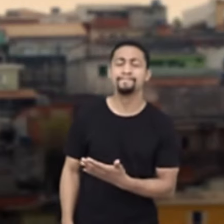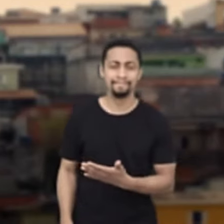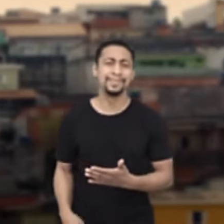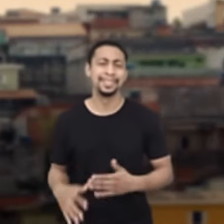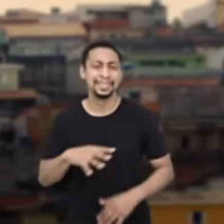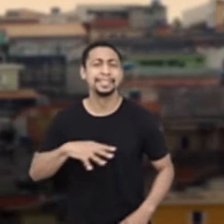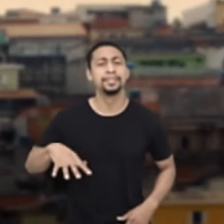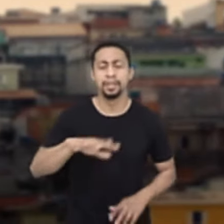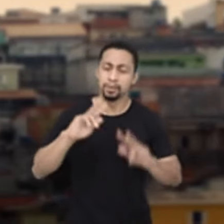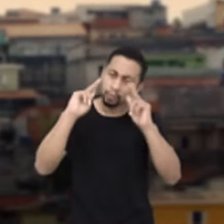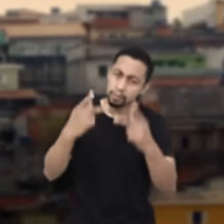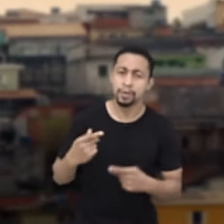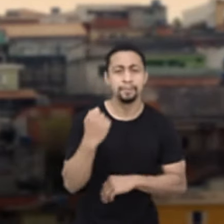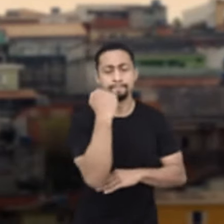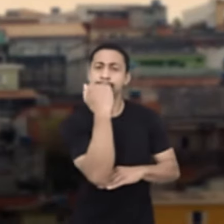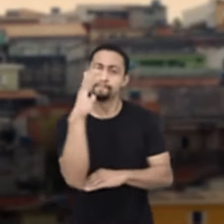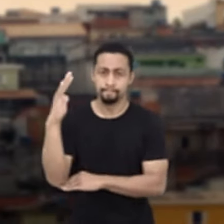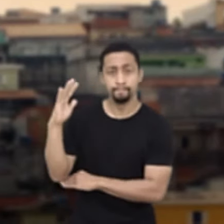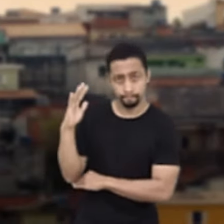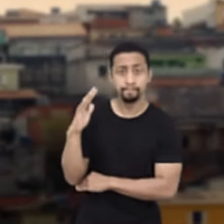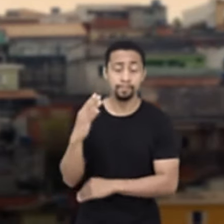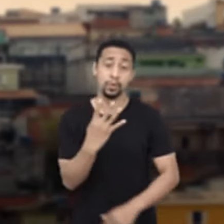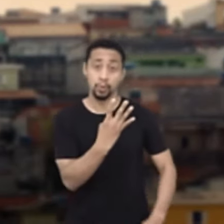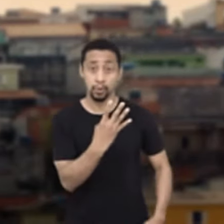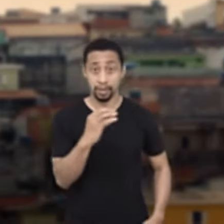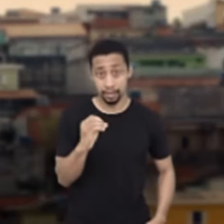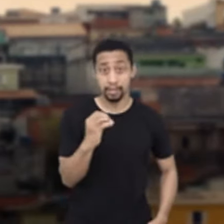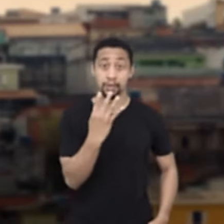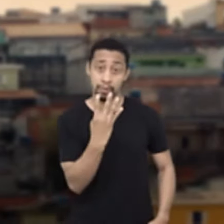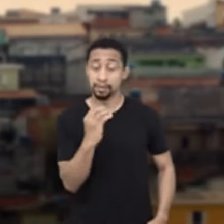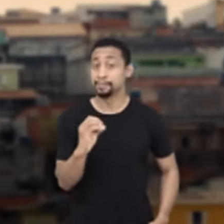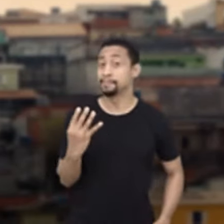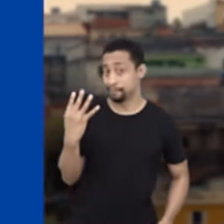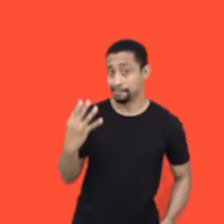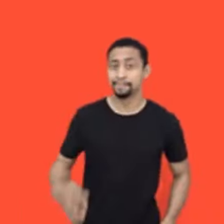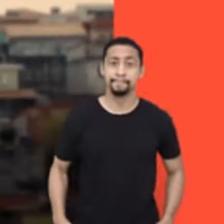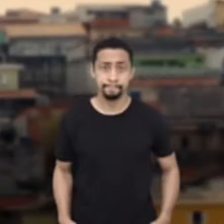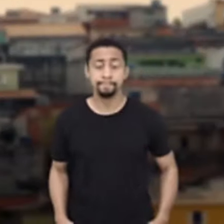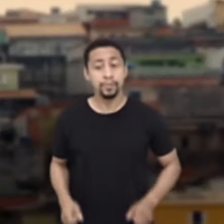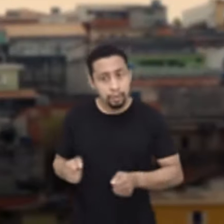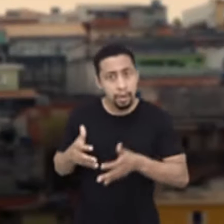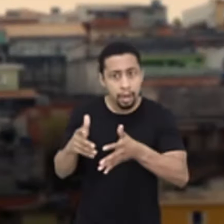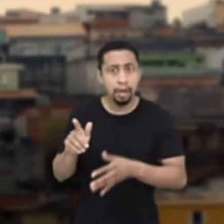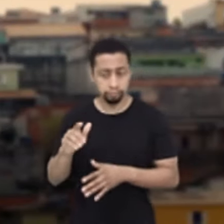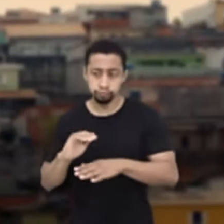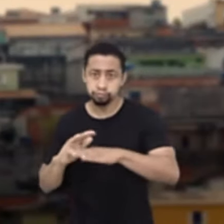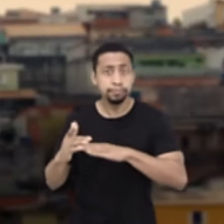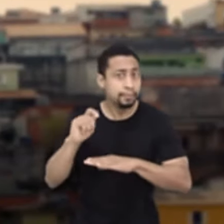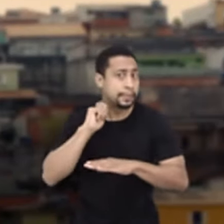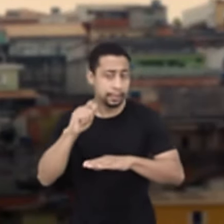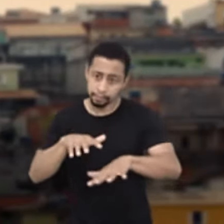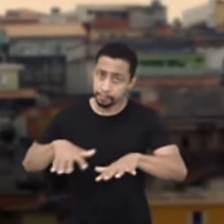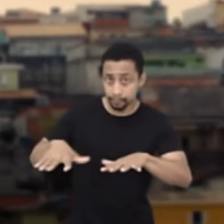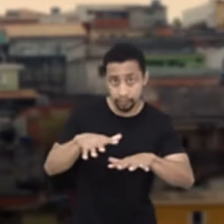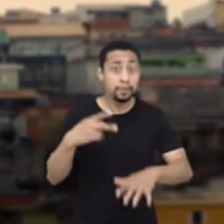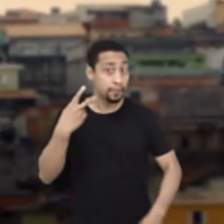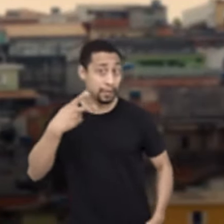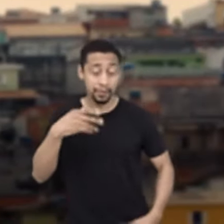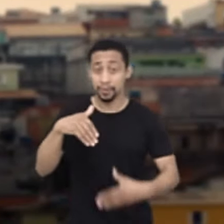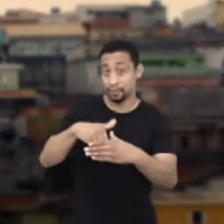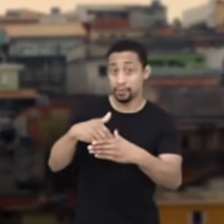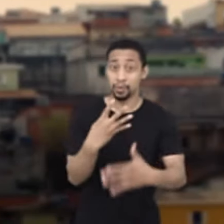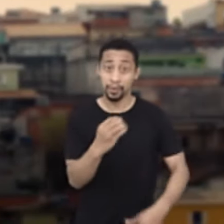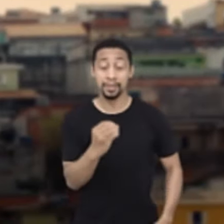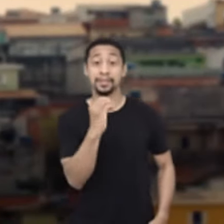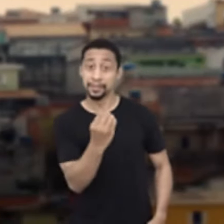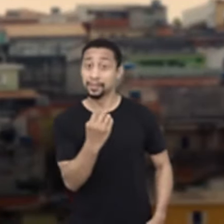Verônica por uma cidade humana e pelo meio ambiente, 40, 4, 0, 4. Para ser a voz da cidade tirada desse região, para vereador,